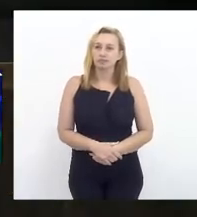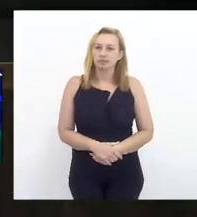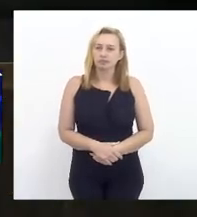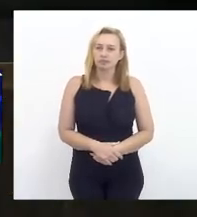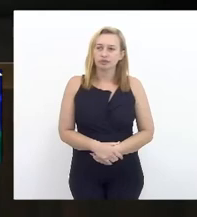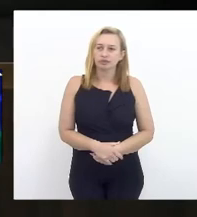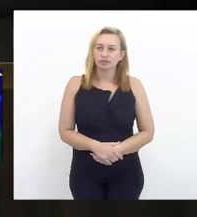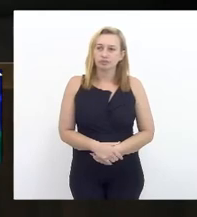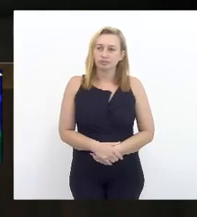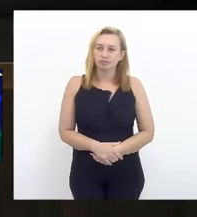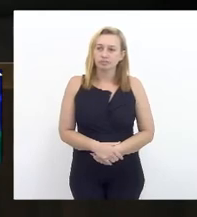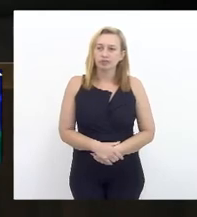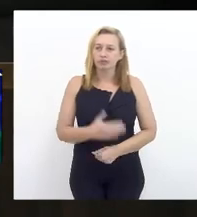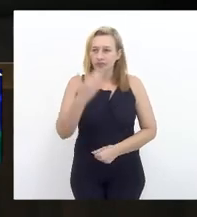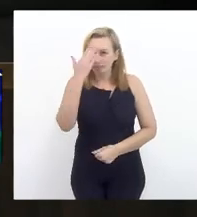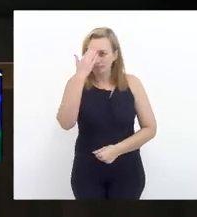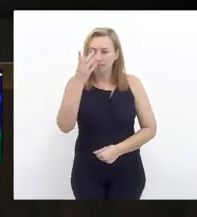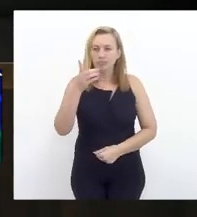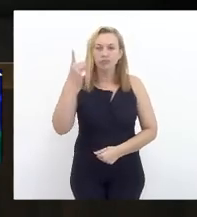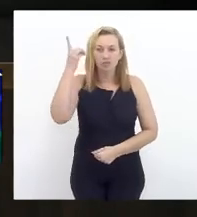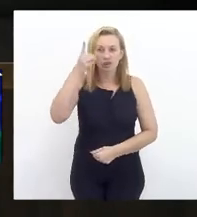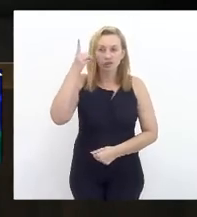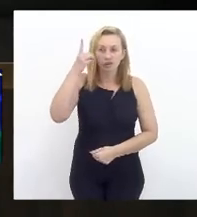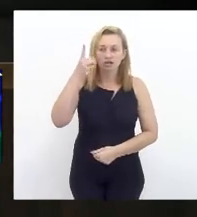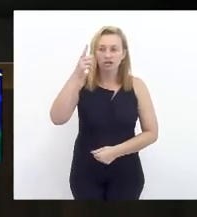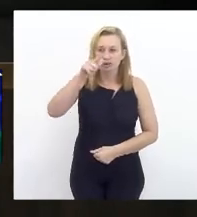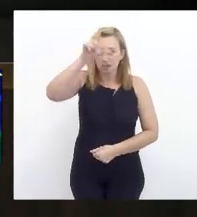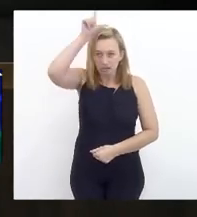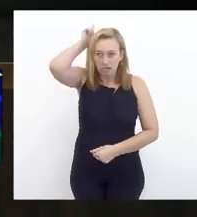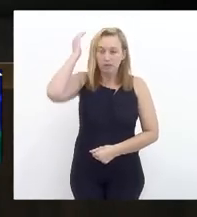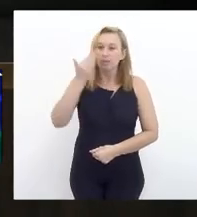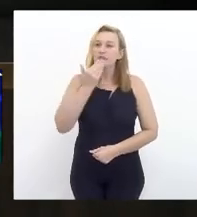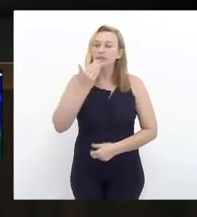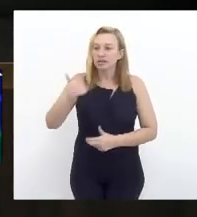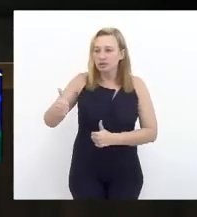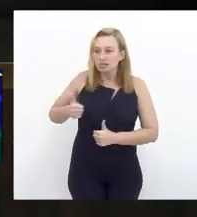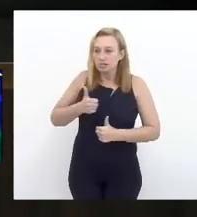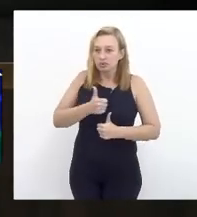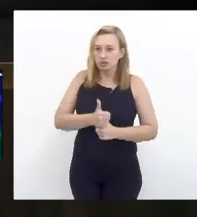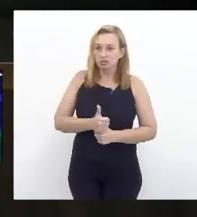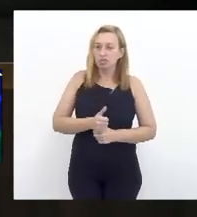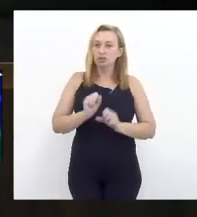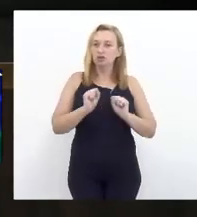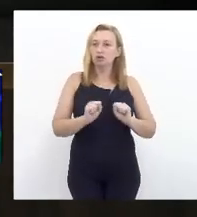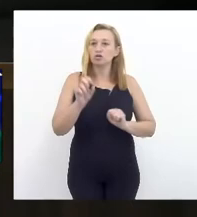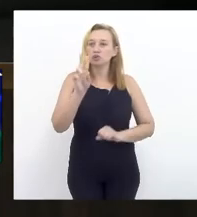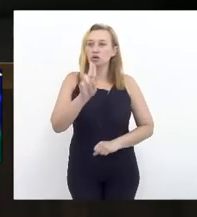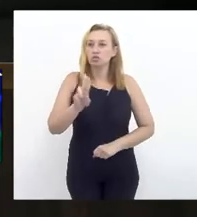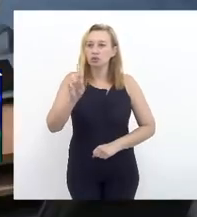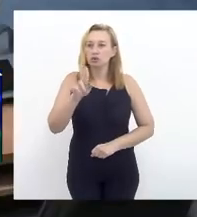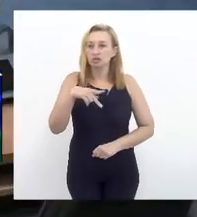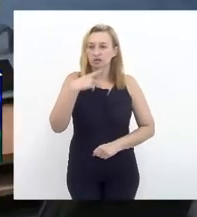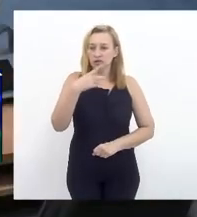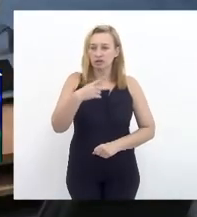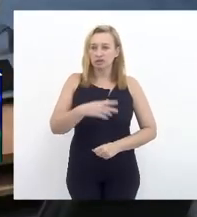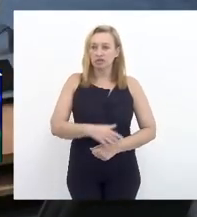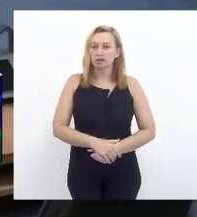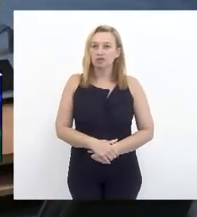Obrigado, Luiz Paulo. Peço que vossa excelência presida para que eu possa fazer uso da palavra.